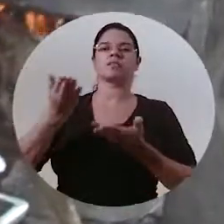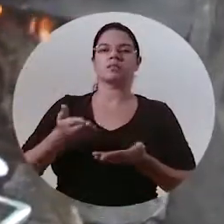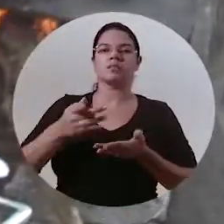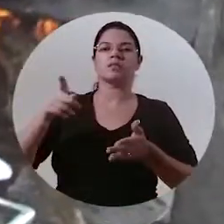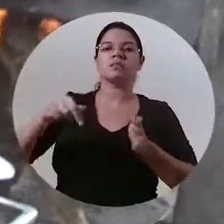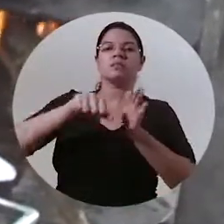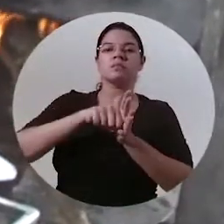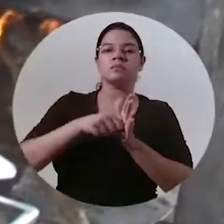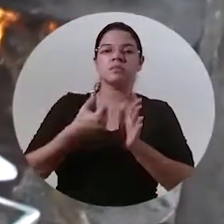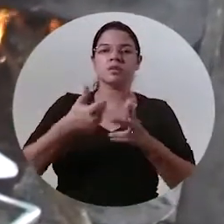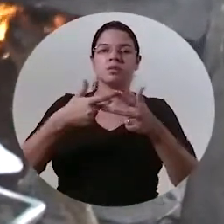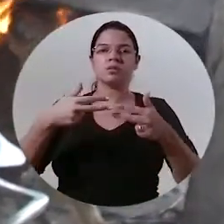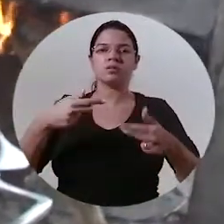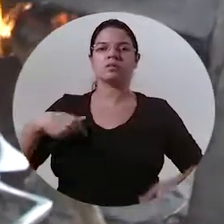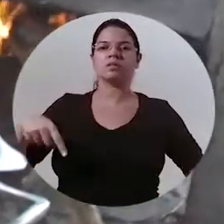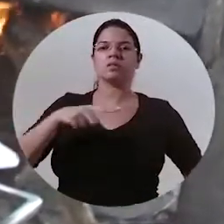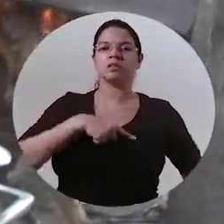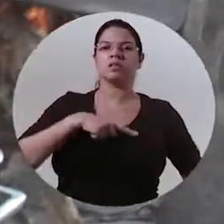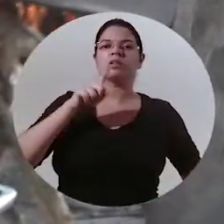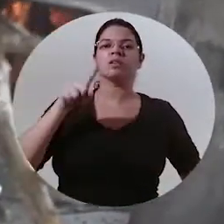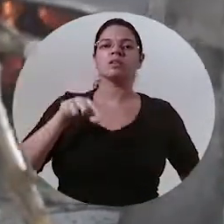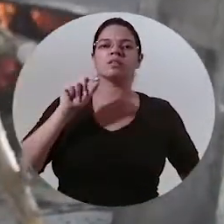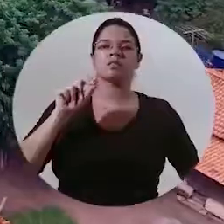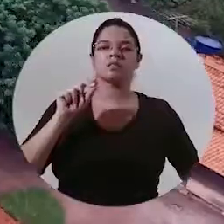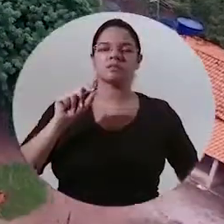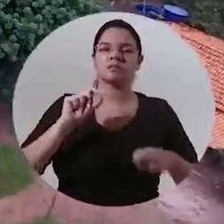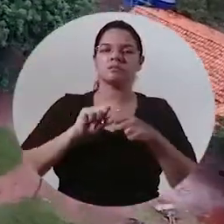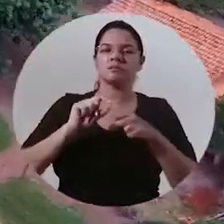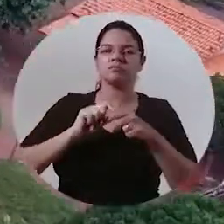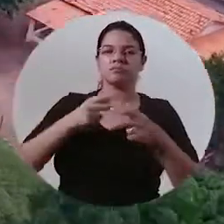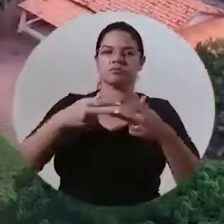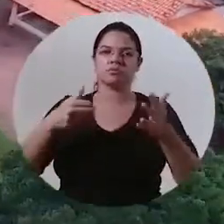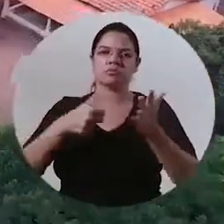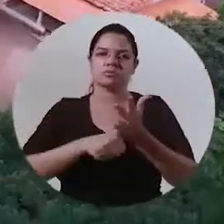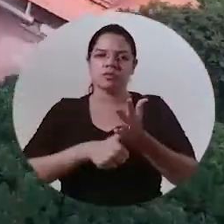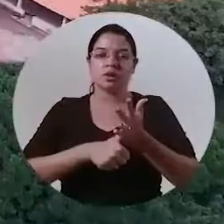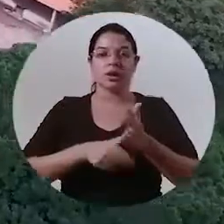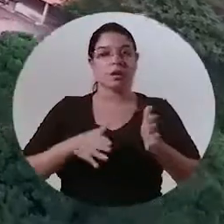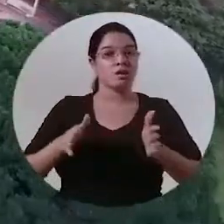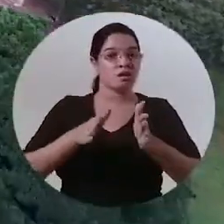Entrou fevereiro A primeira coisa que nós estamos aprontando é esperar o projeto